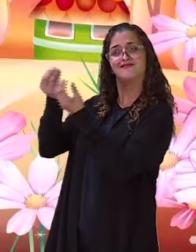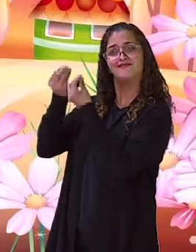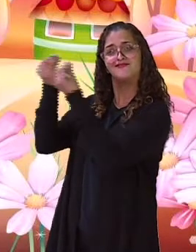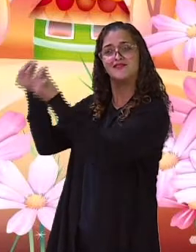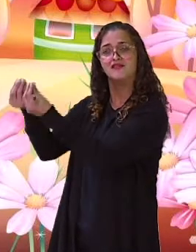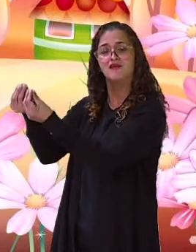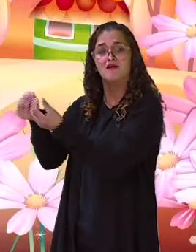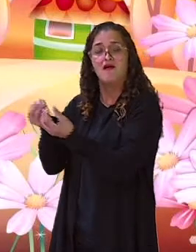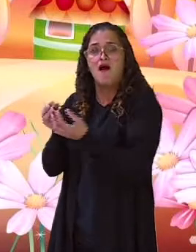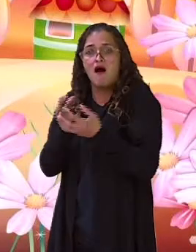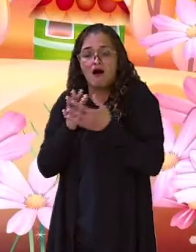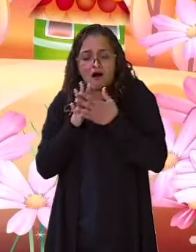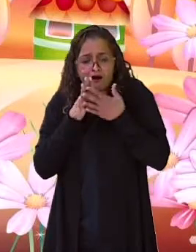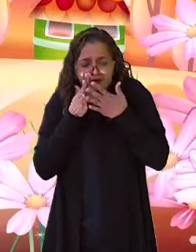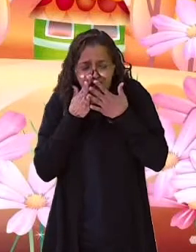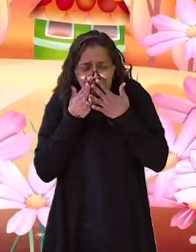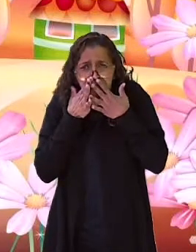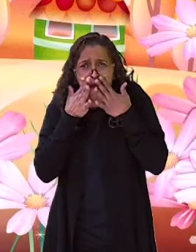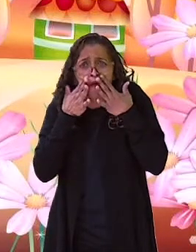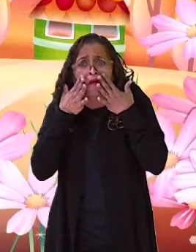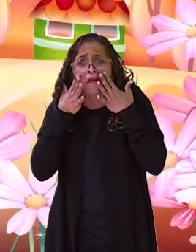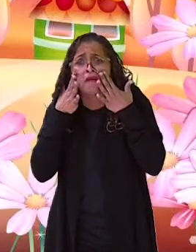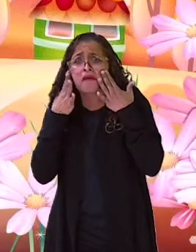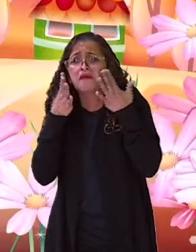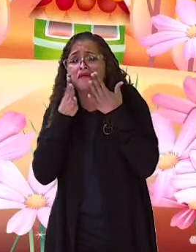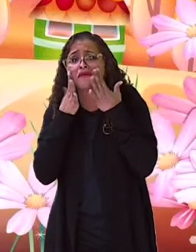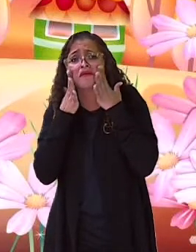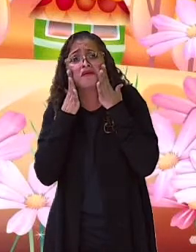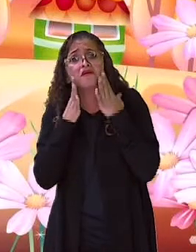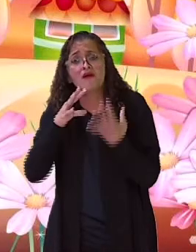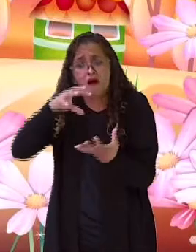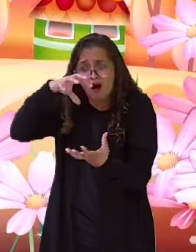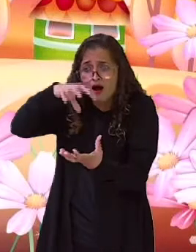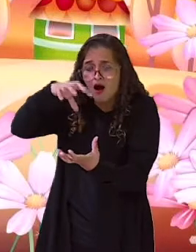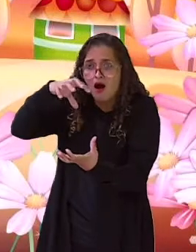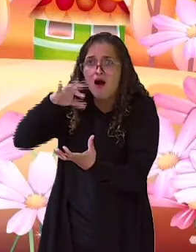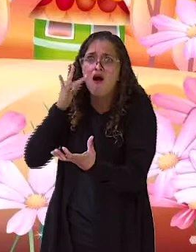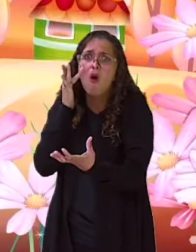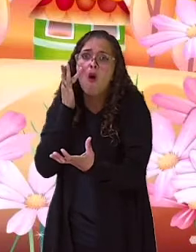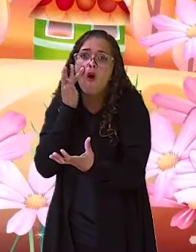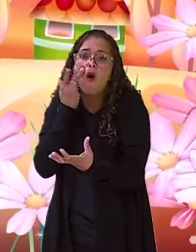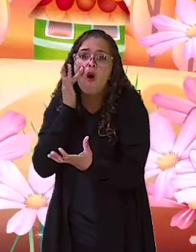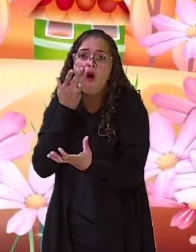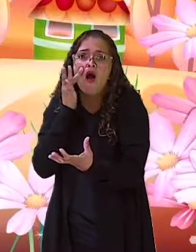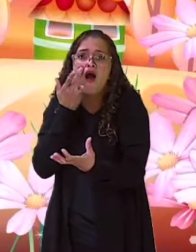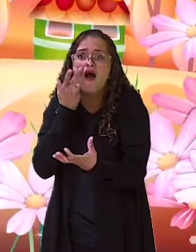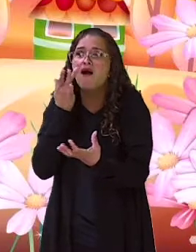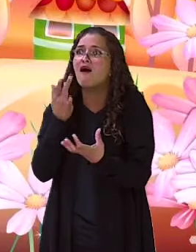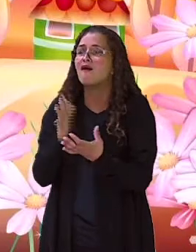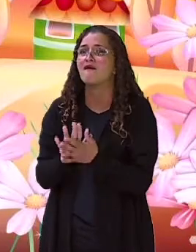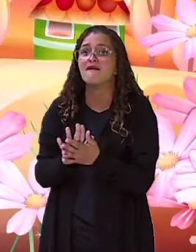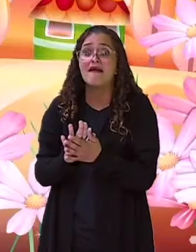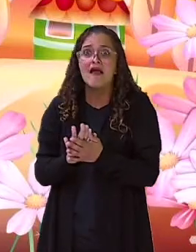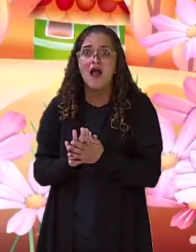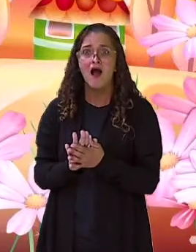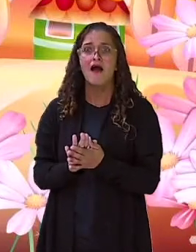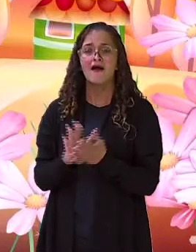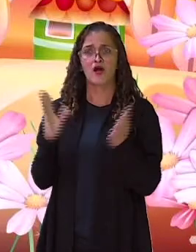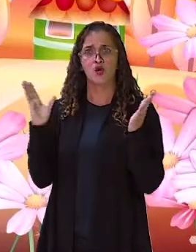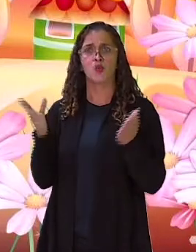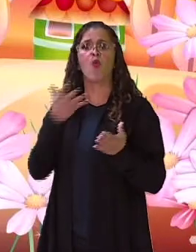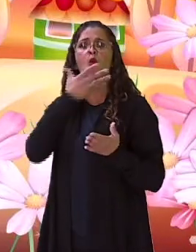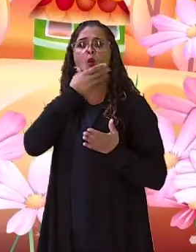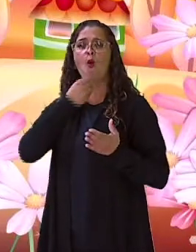lágrimas apareceu nos seus olhos do homem. Com um saco de ouro. Ele agora era um homem rico e